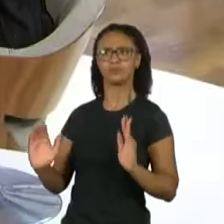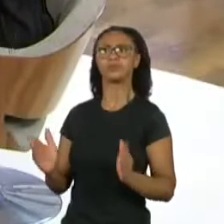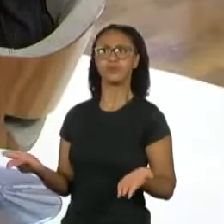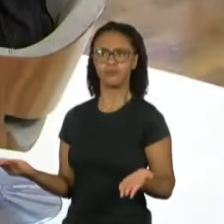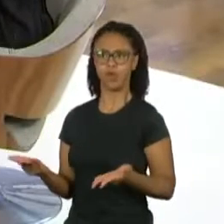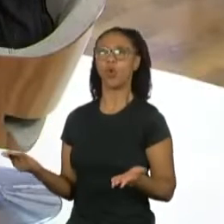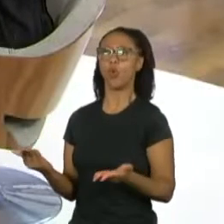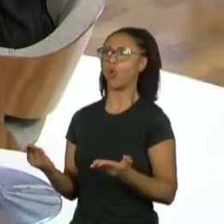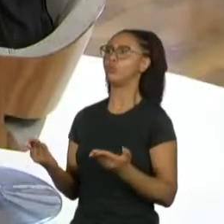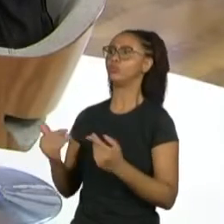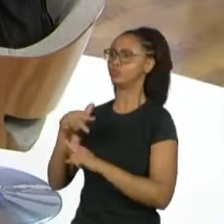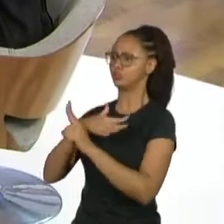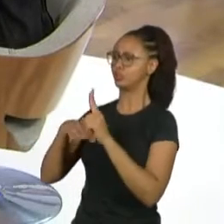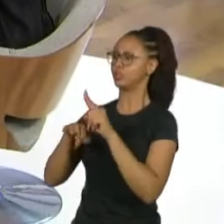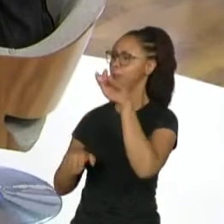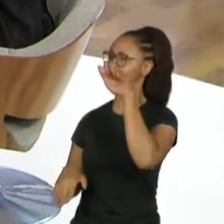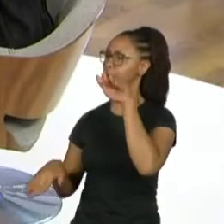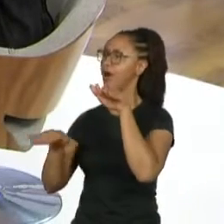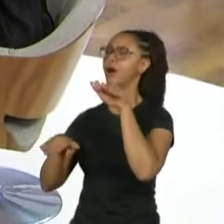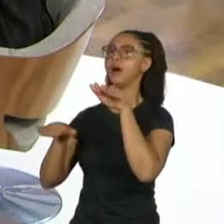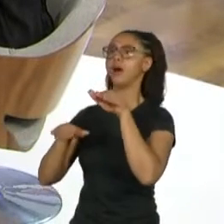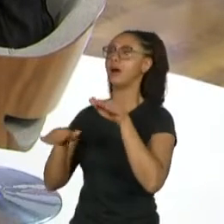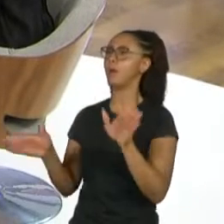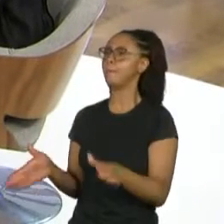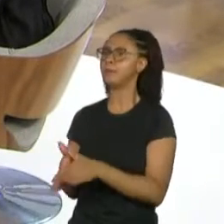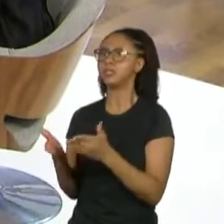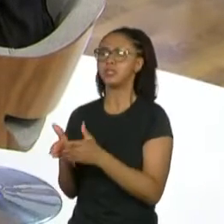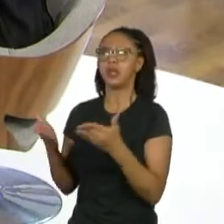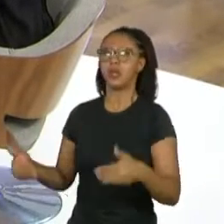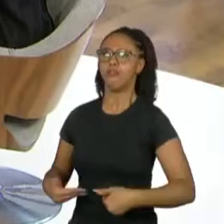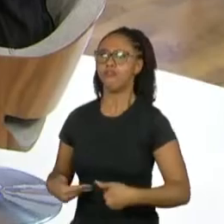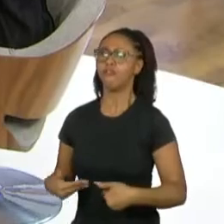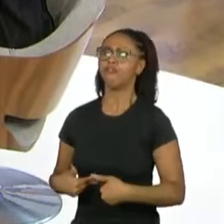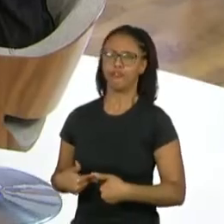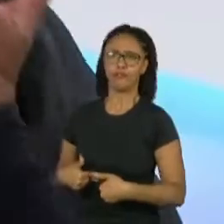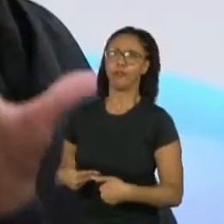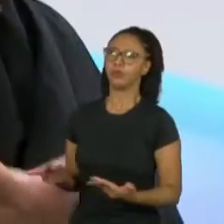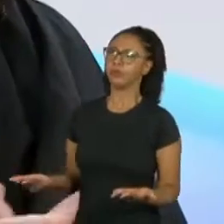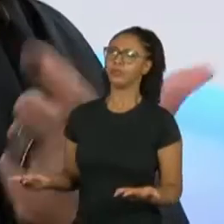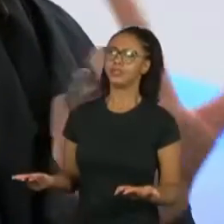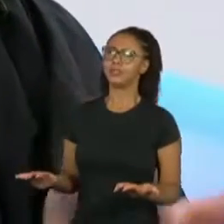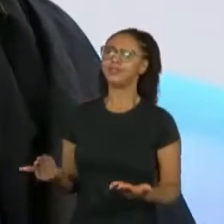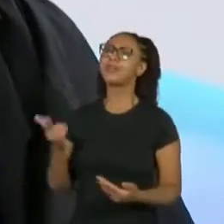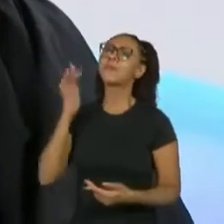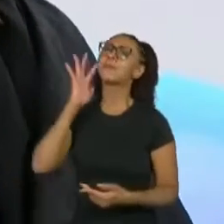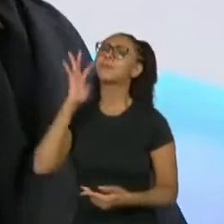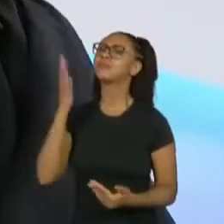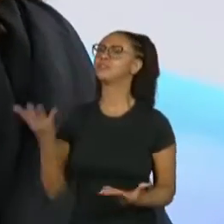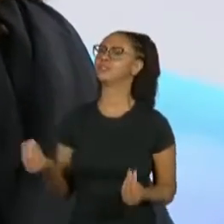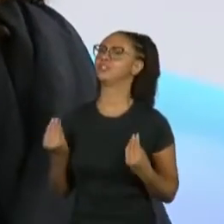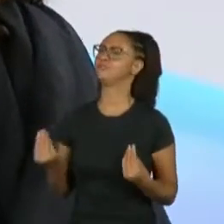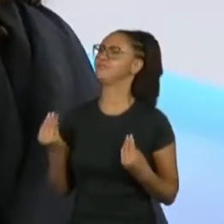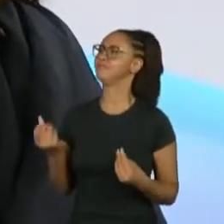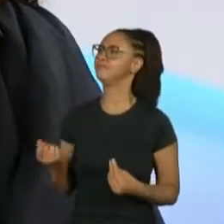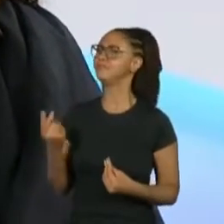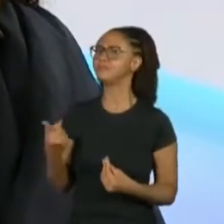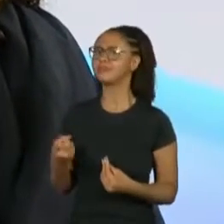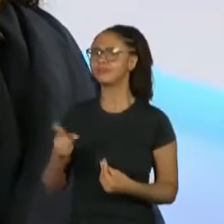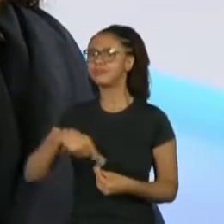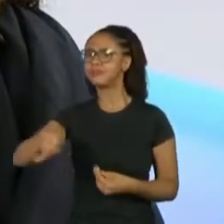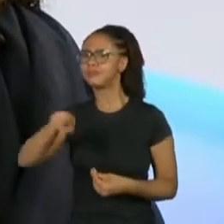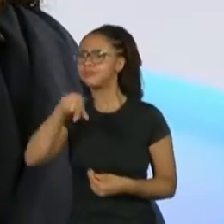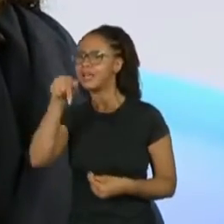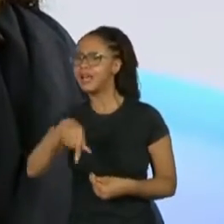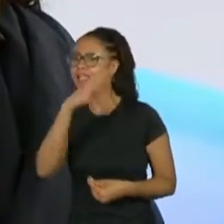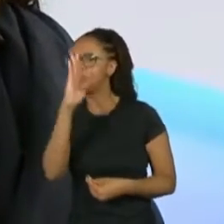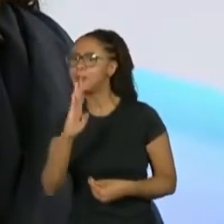desigualdade, da miséria, da fome. E é um absurdo você imaginar que tem gente no